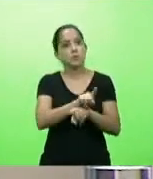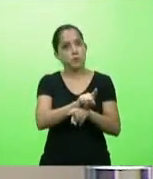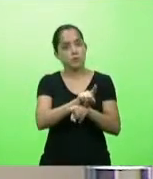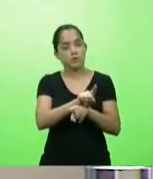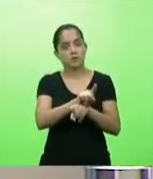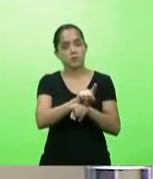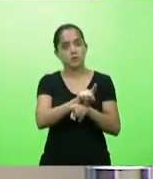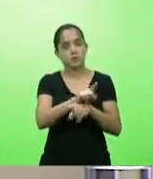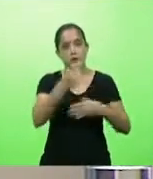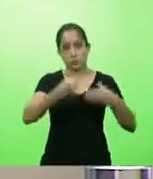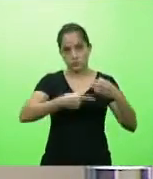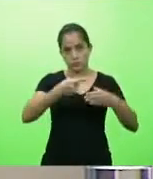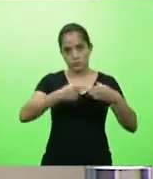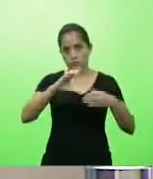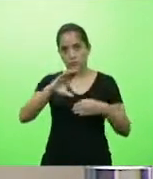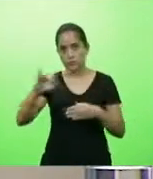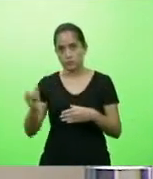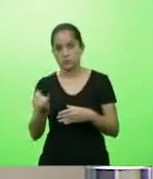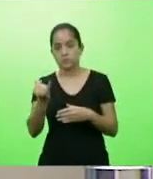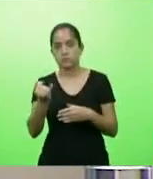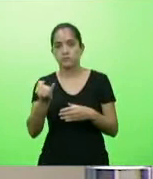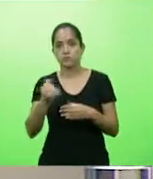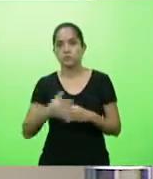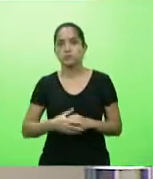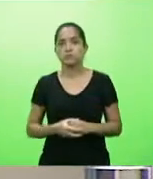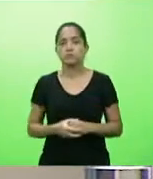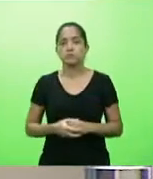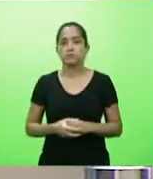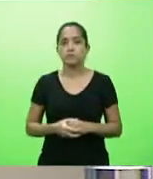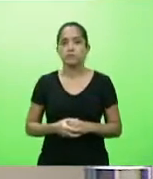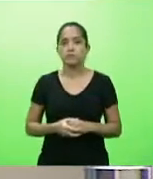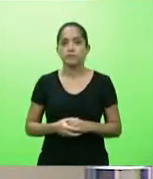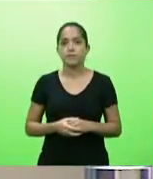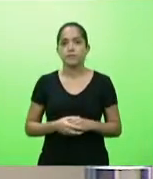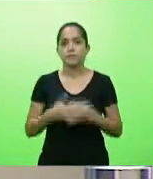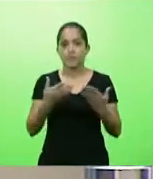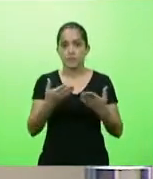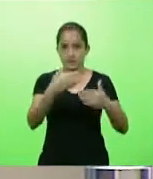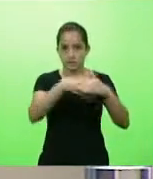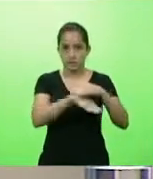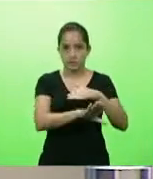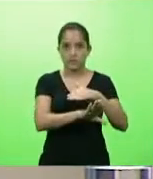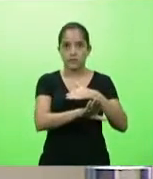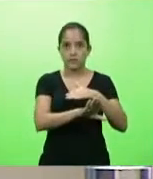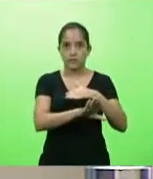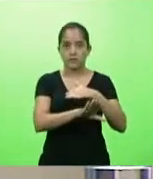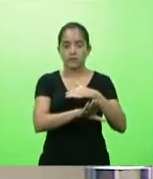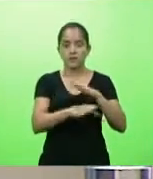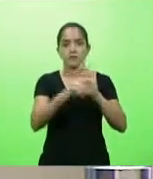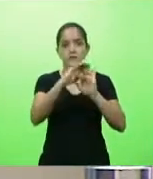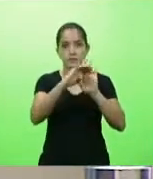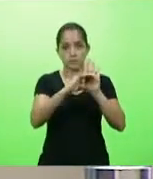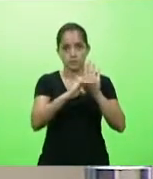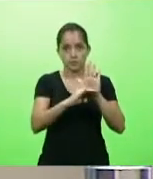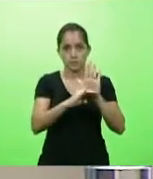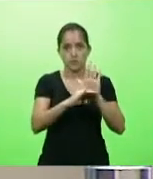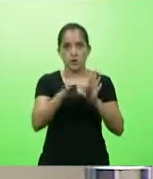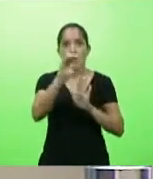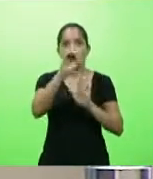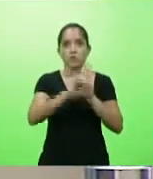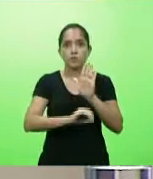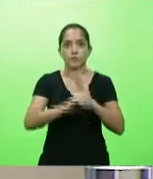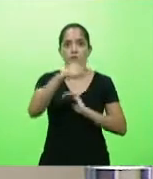arquivada a seguinte matéria. Oficio